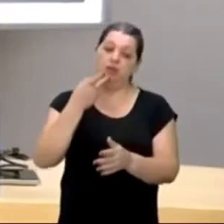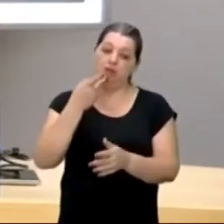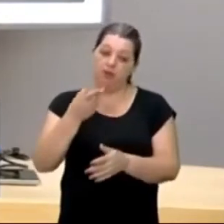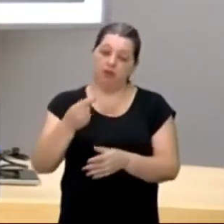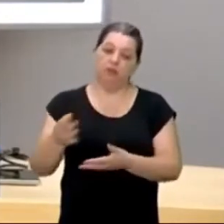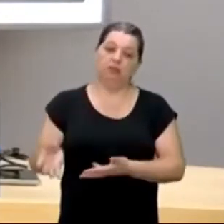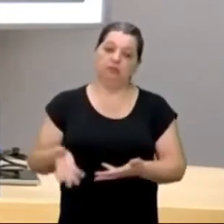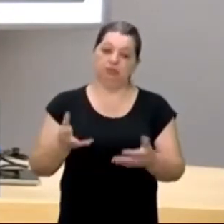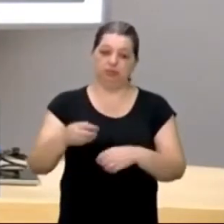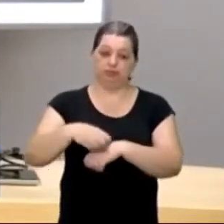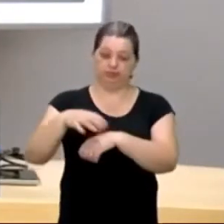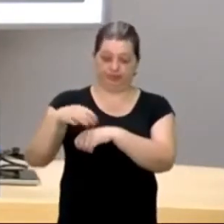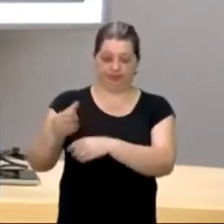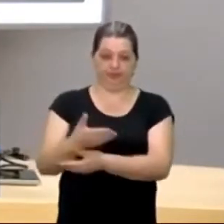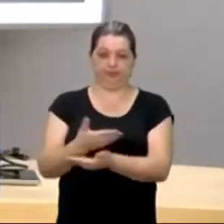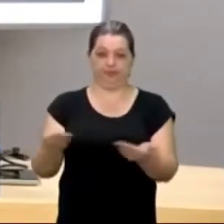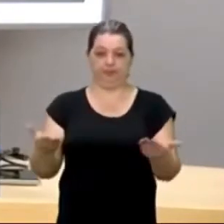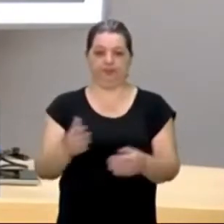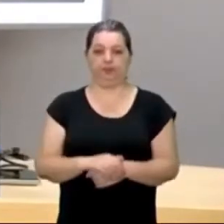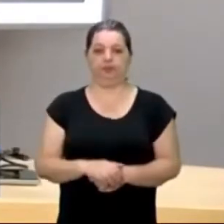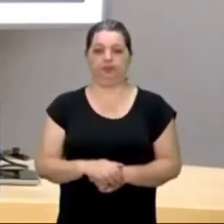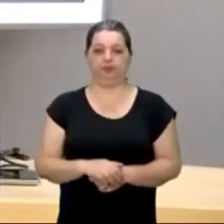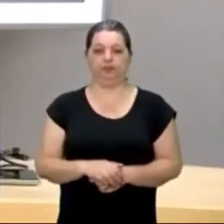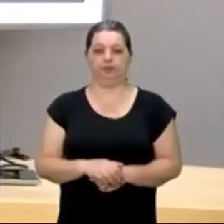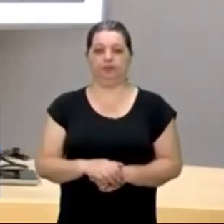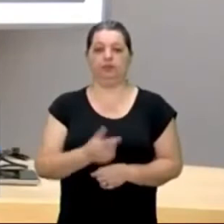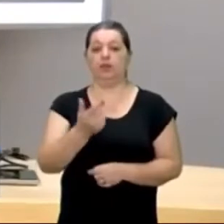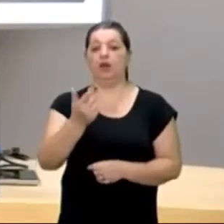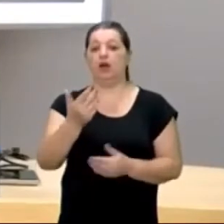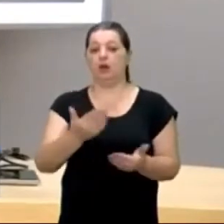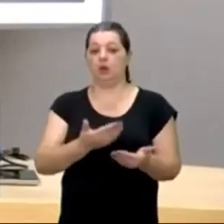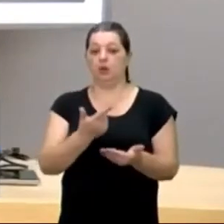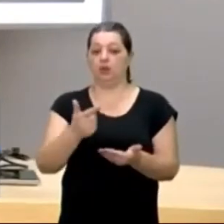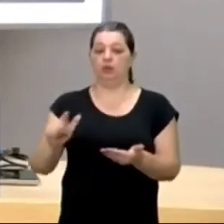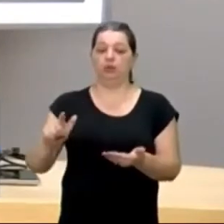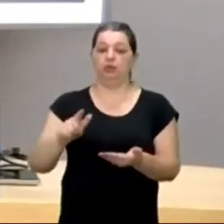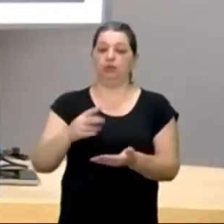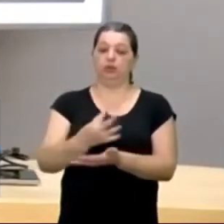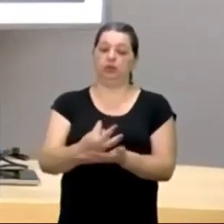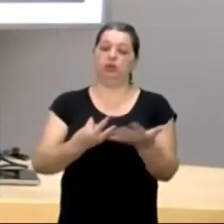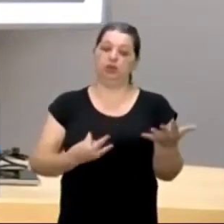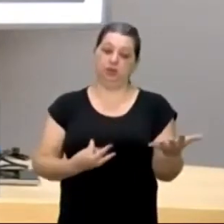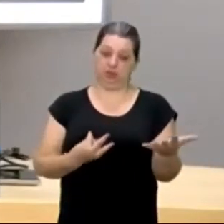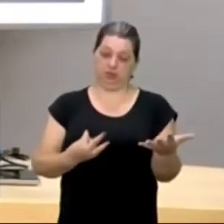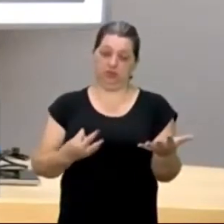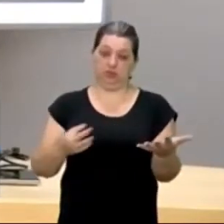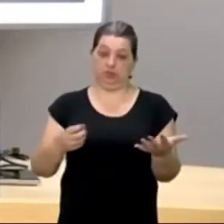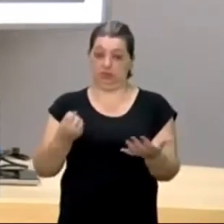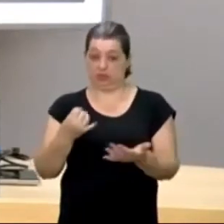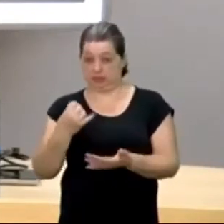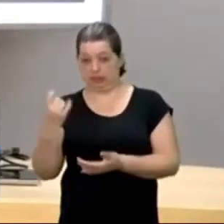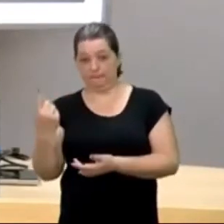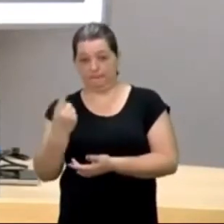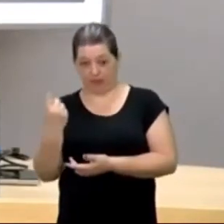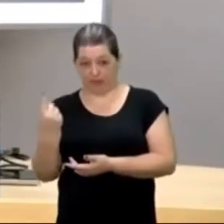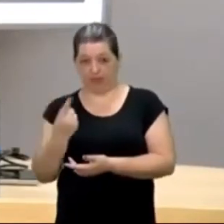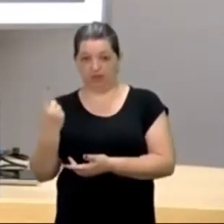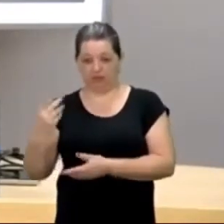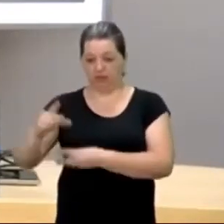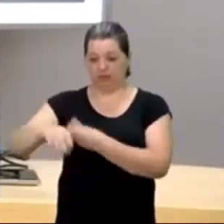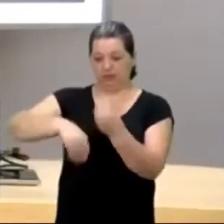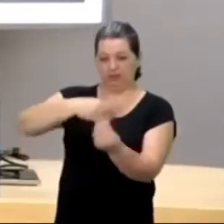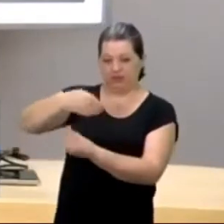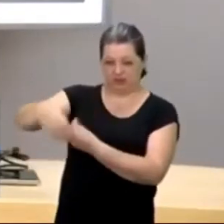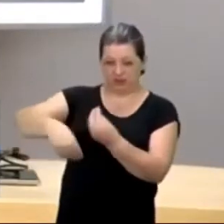para você. E nós vamos entrar agora em um outro texto, que ele, se esse primeiro, ele sem querer mistura uma